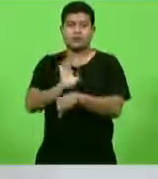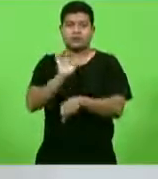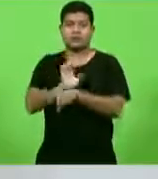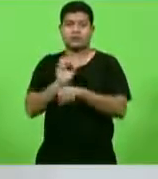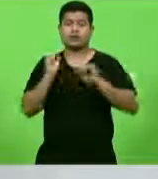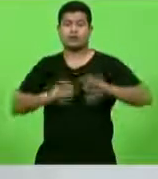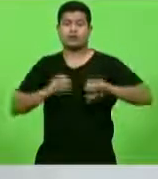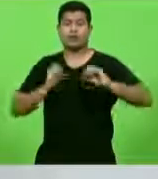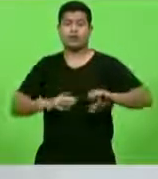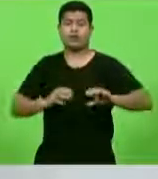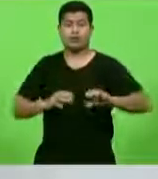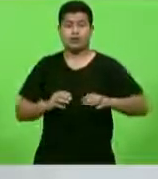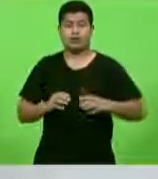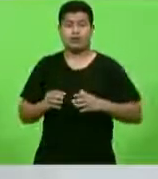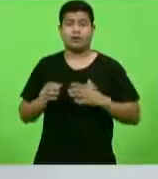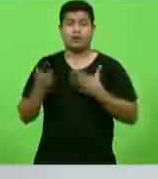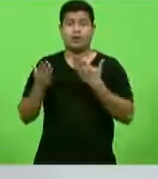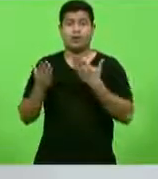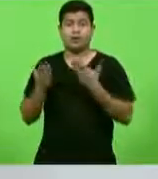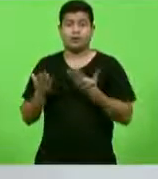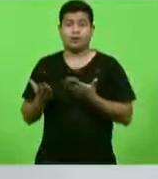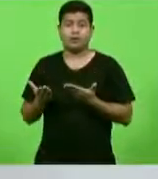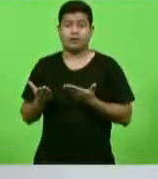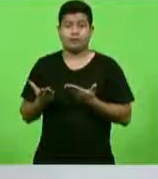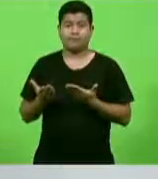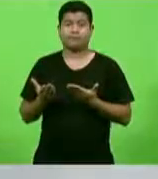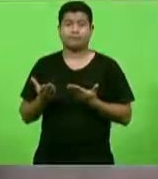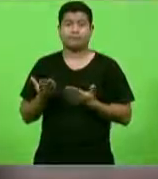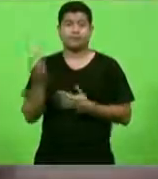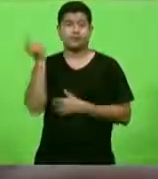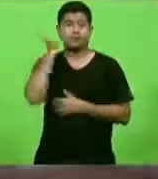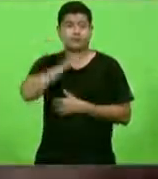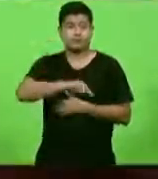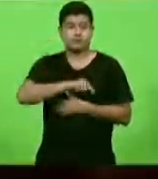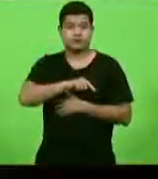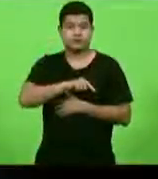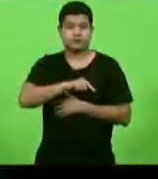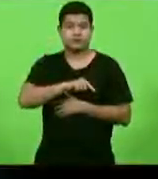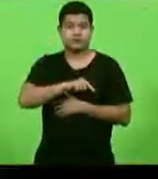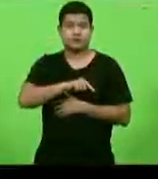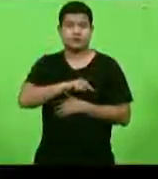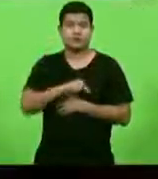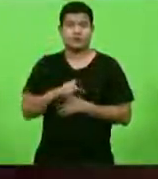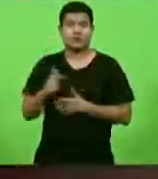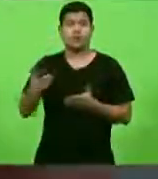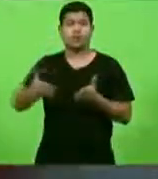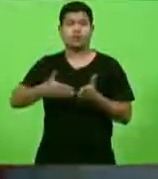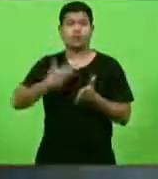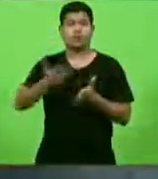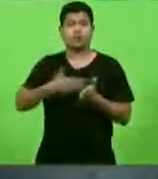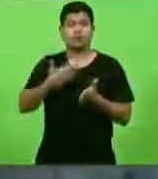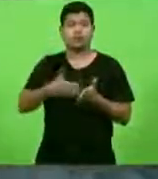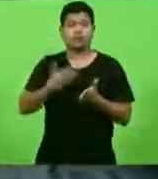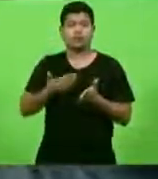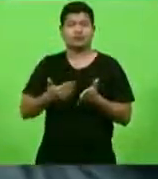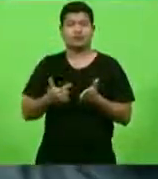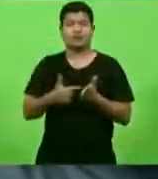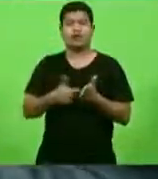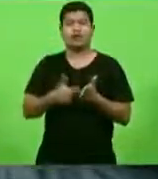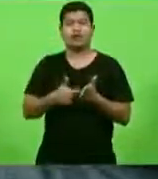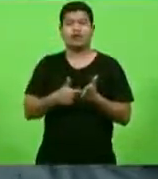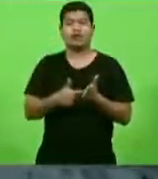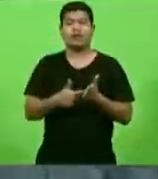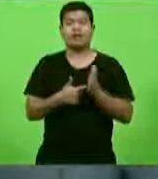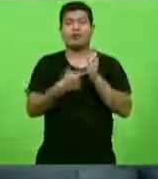Educação para que fosse viabilizado um livro que pudesse